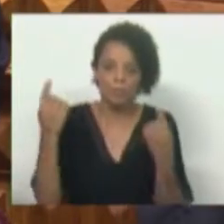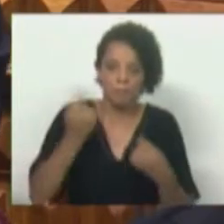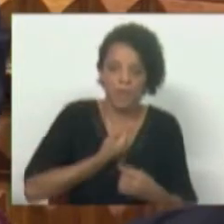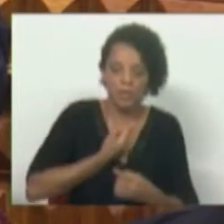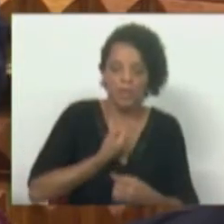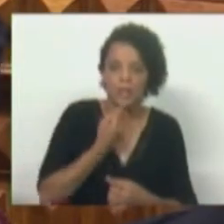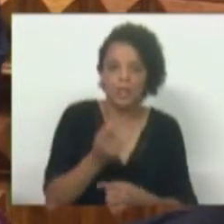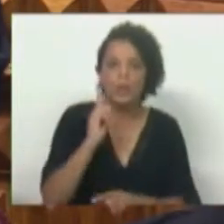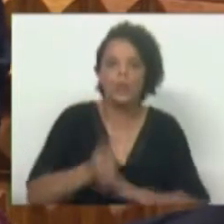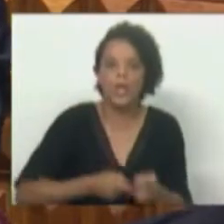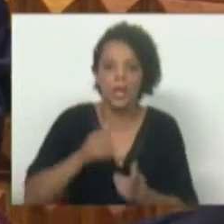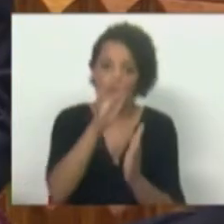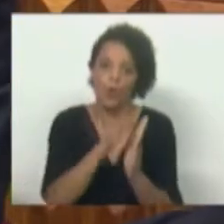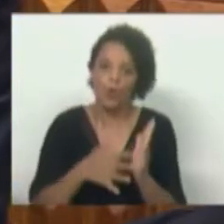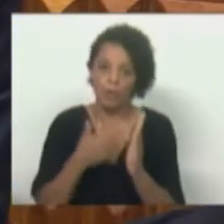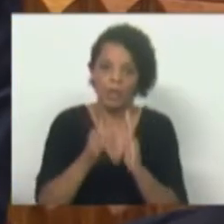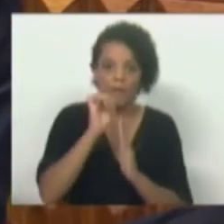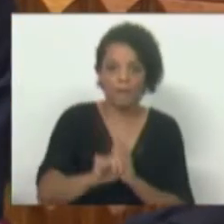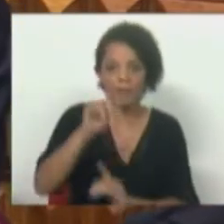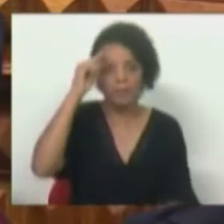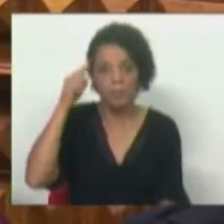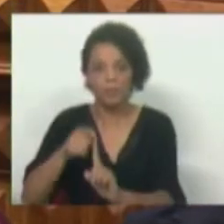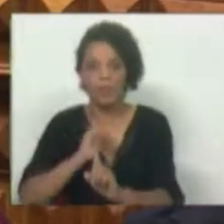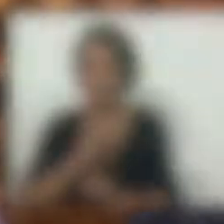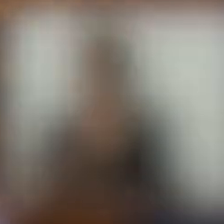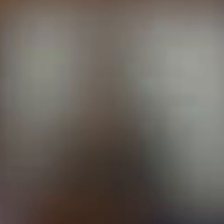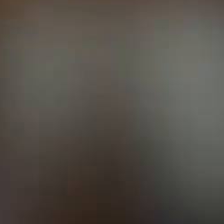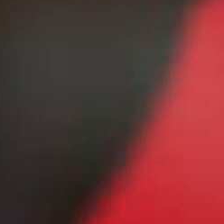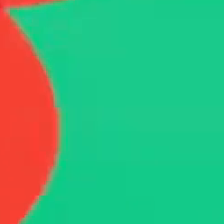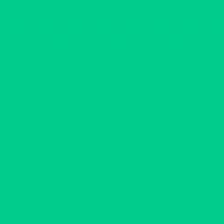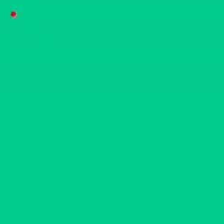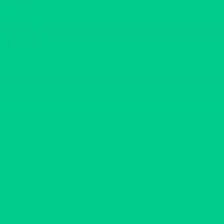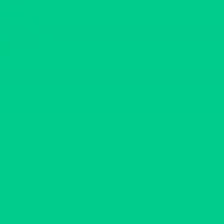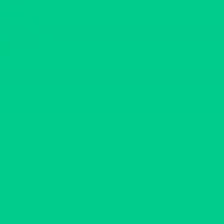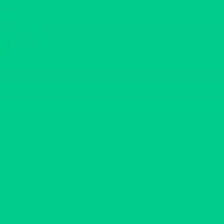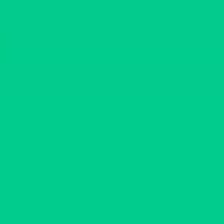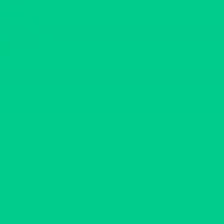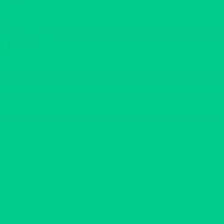qual é o seu plano e a nossa missão para a década. Fica o desafio. Muito obrigado.